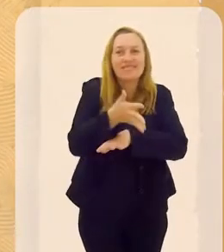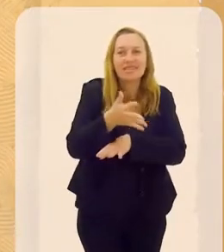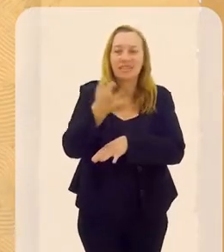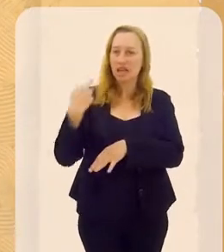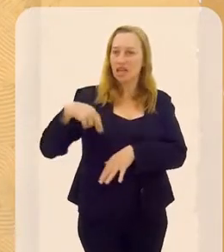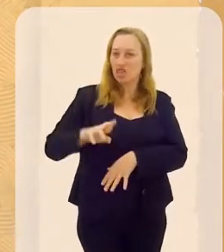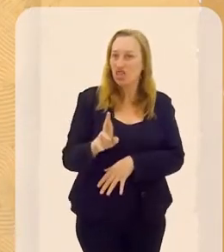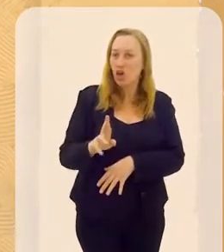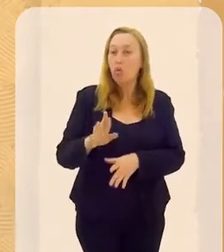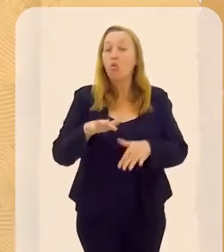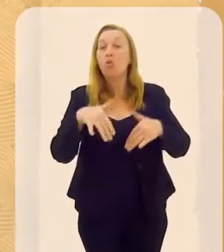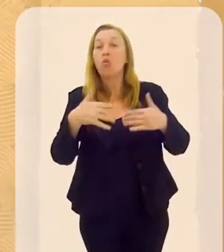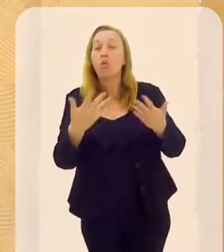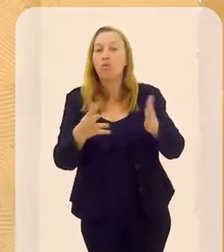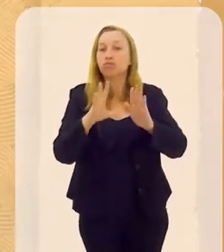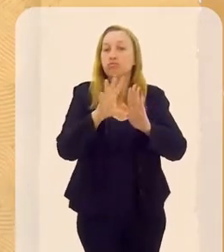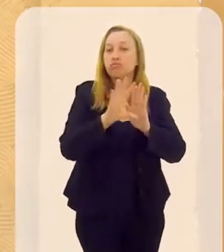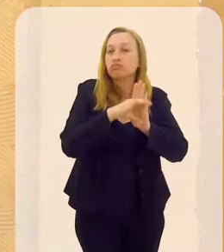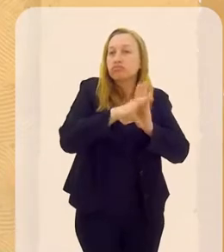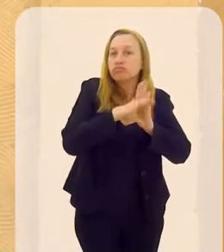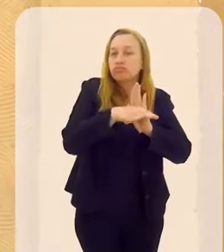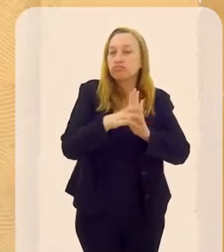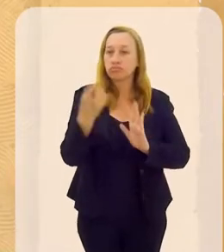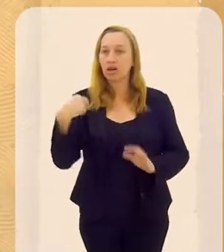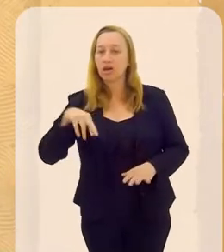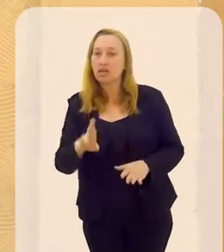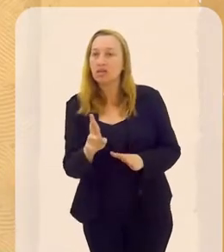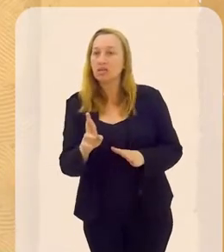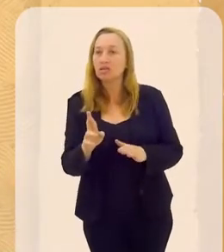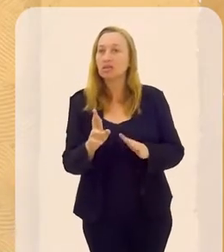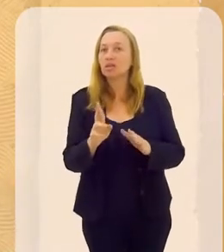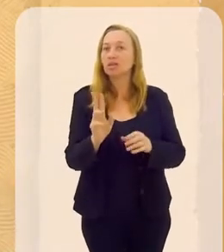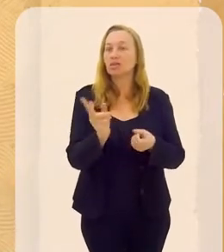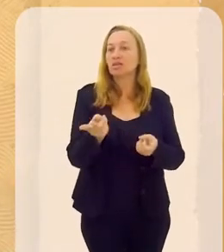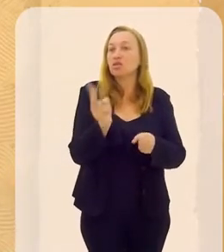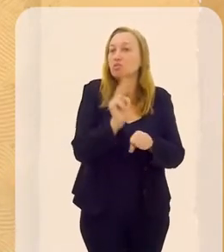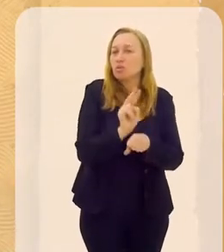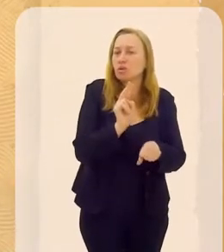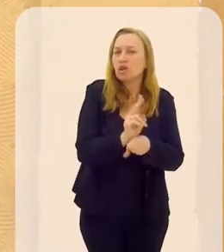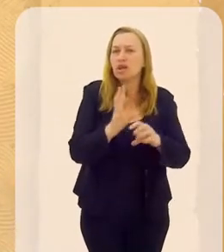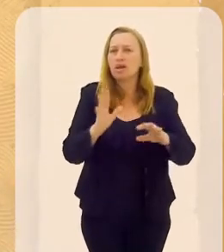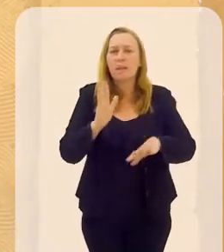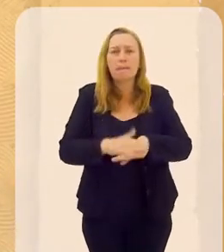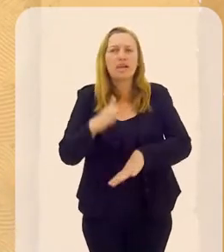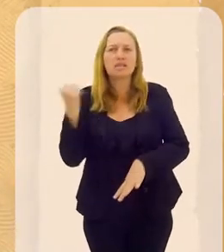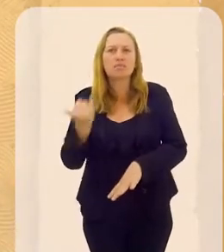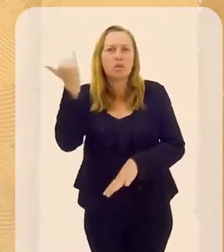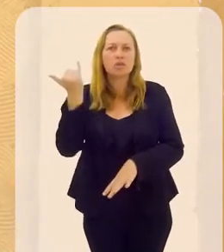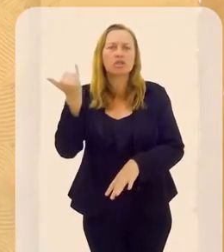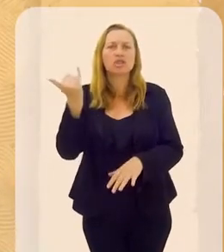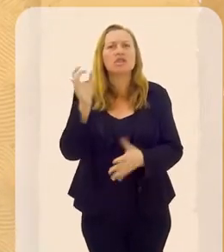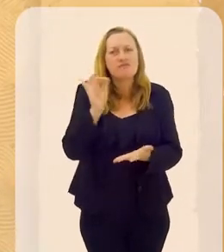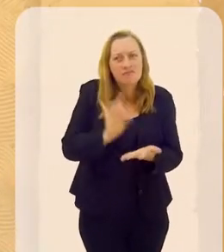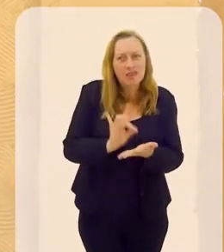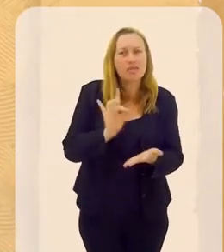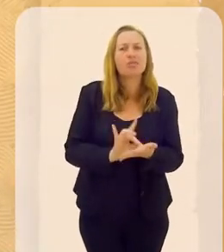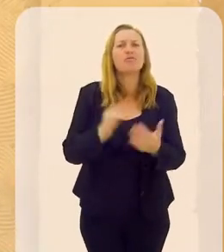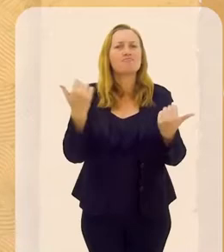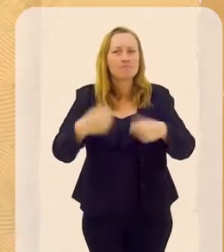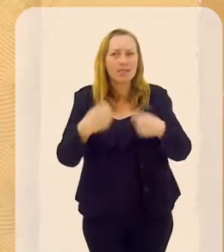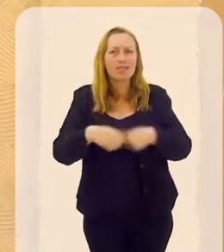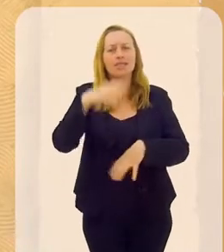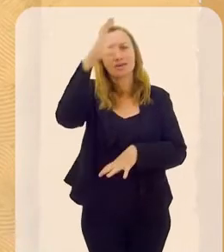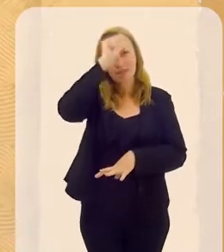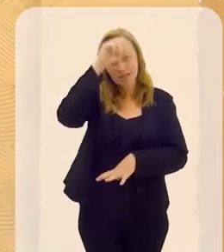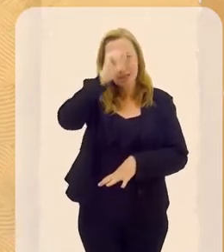religião, quais são os preceitos da religião, os resguardos, as coisas mais importantes que a gente realmente